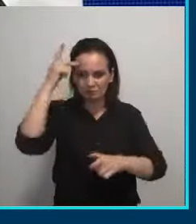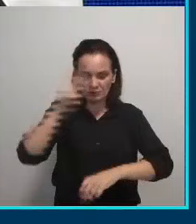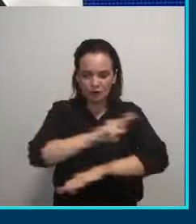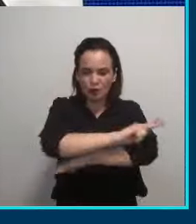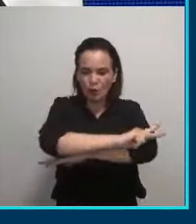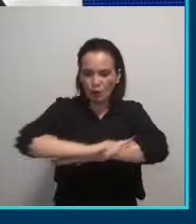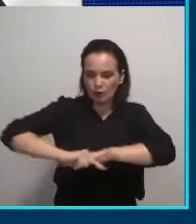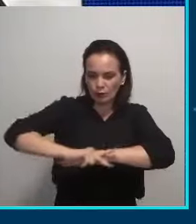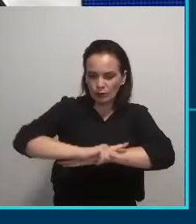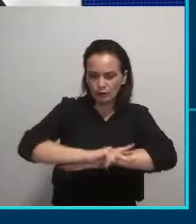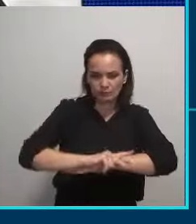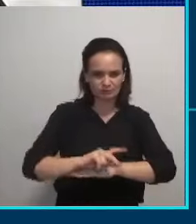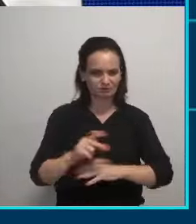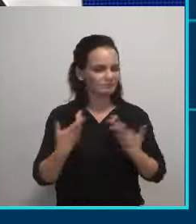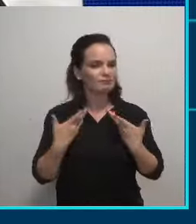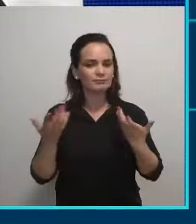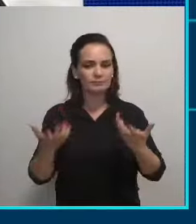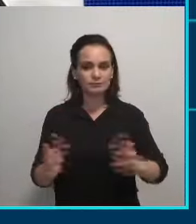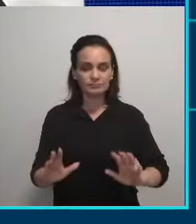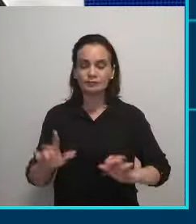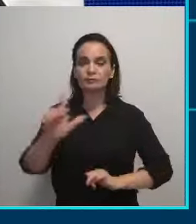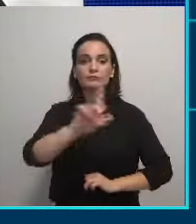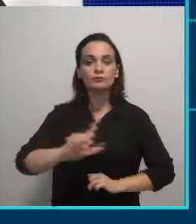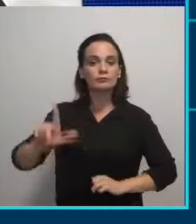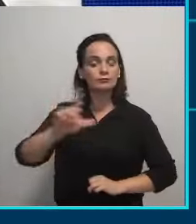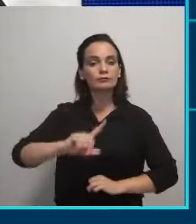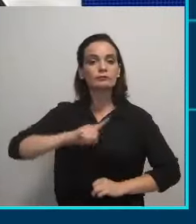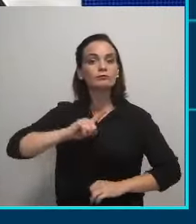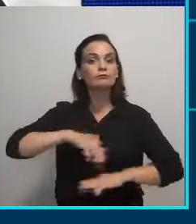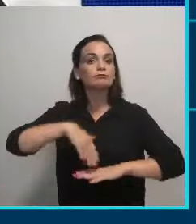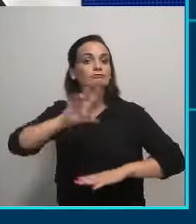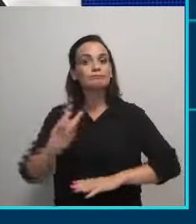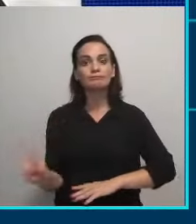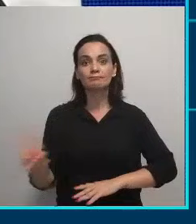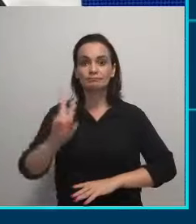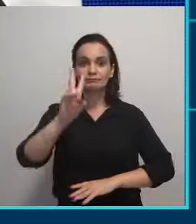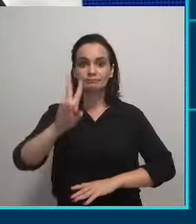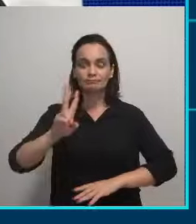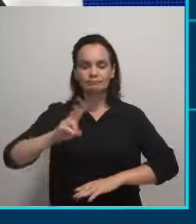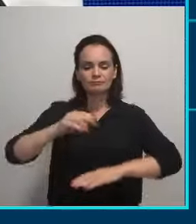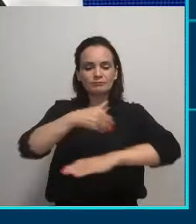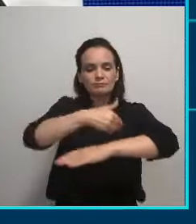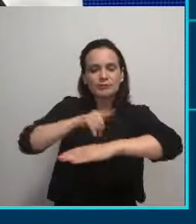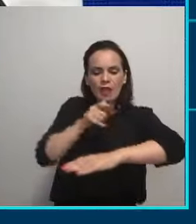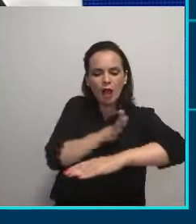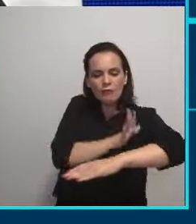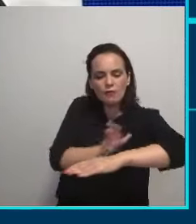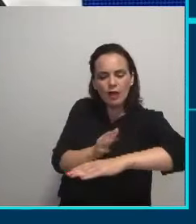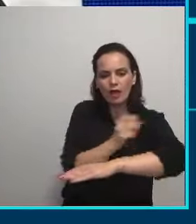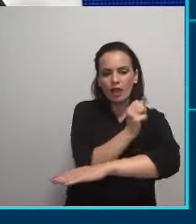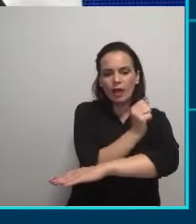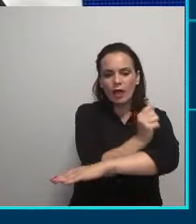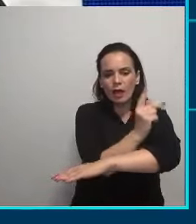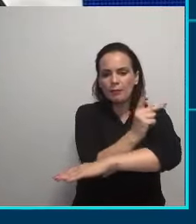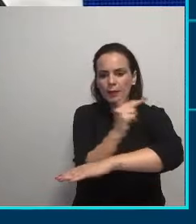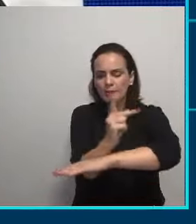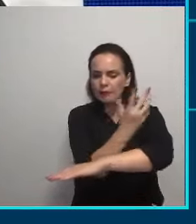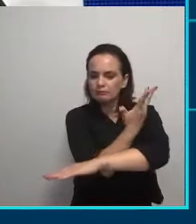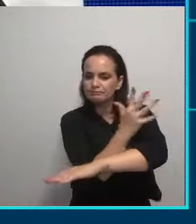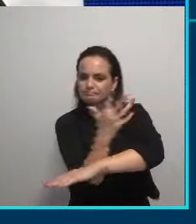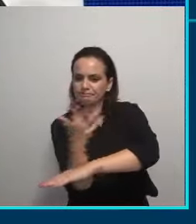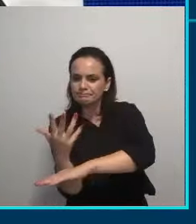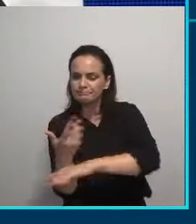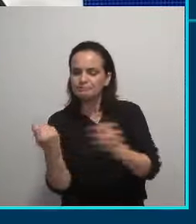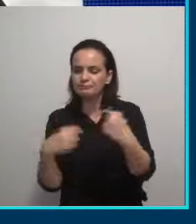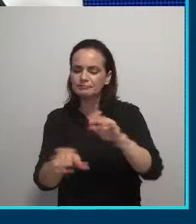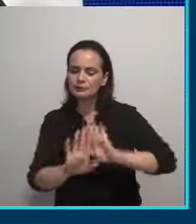Isso não é aceitável. Londrina tem uma das maiores riquezas, que são os seus fundos de vale, as suas APPs, e elas têm que ser tratadas com